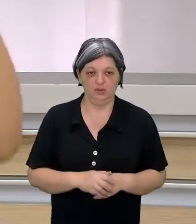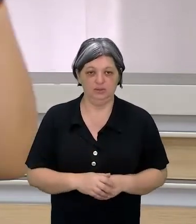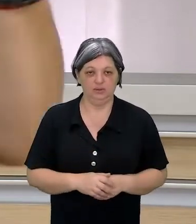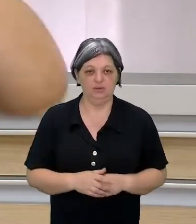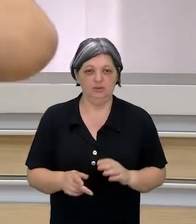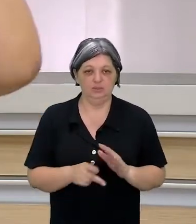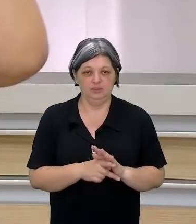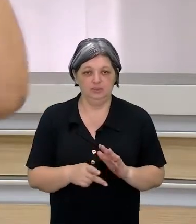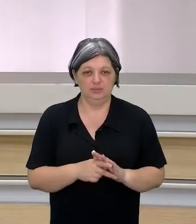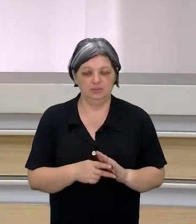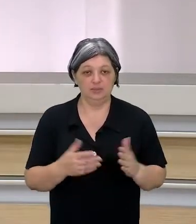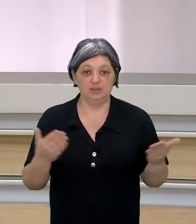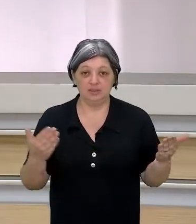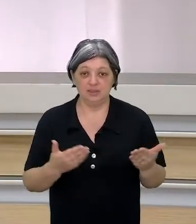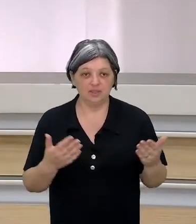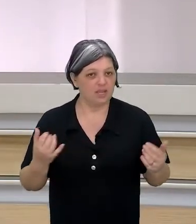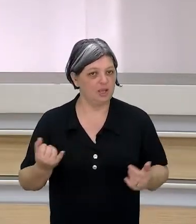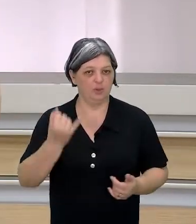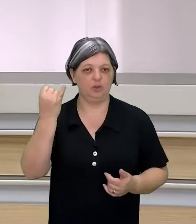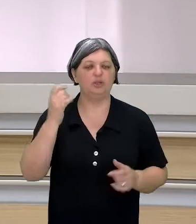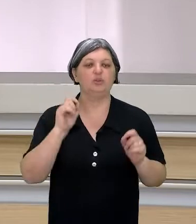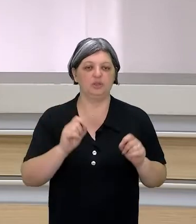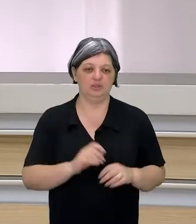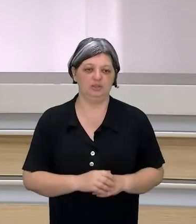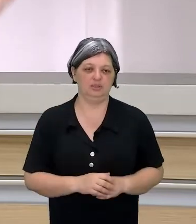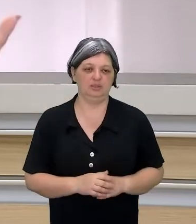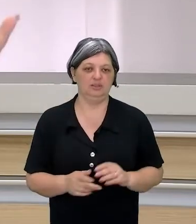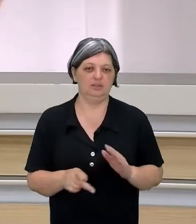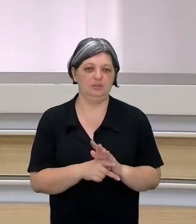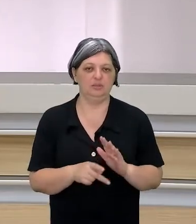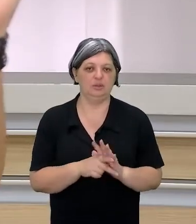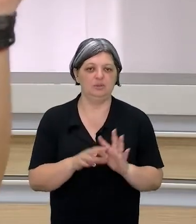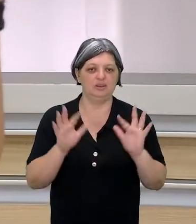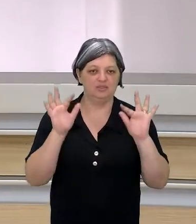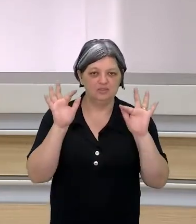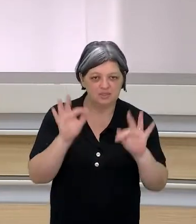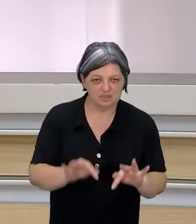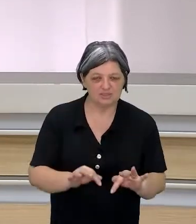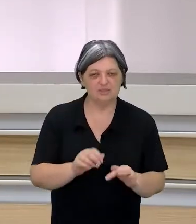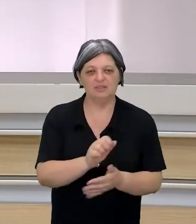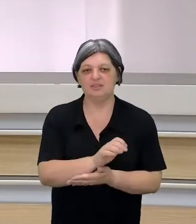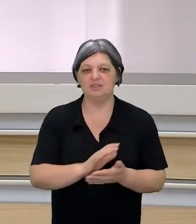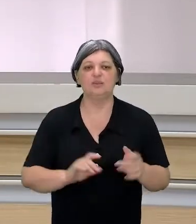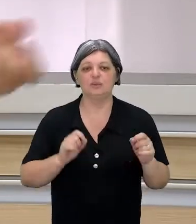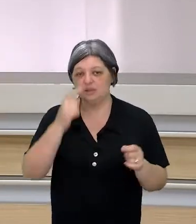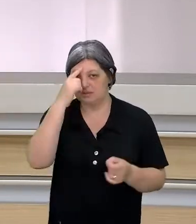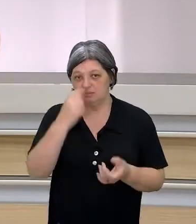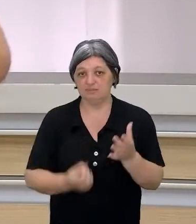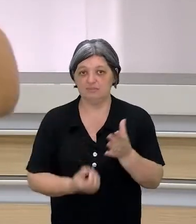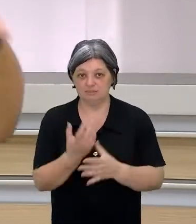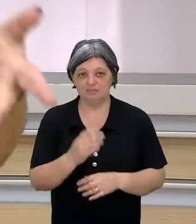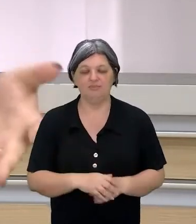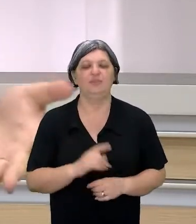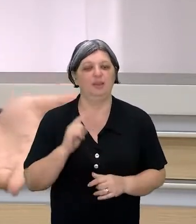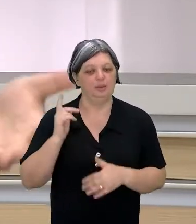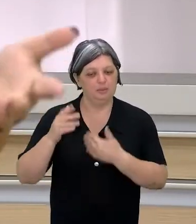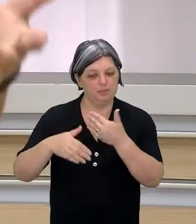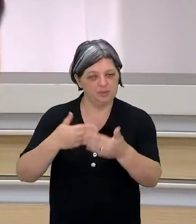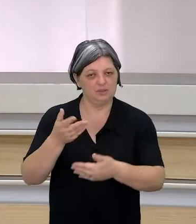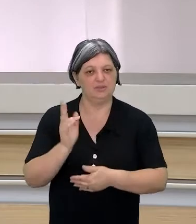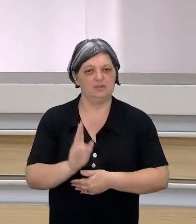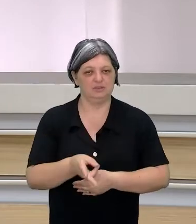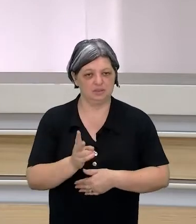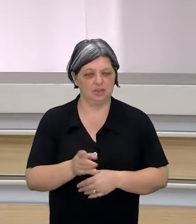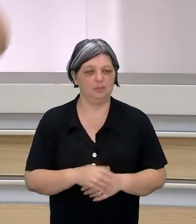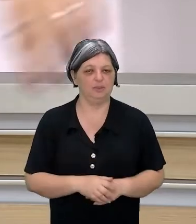momento crucial, estamos num momento importantíssimo, que é o que? Sistematização de atividades. O que isso significa? É aquele processo sempre